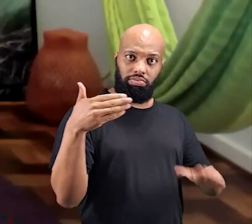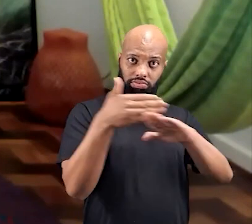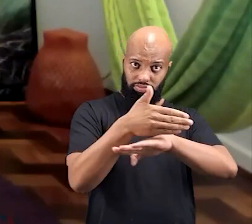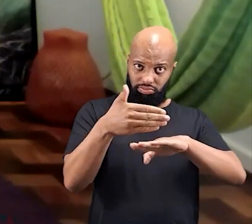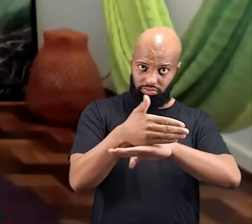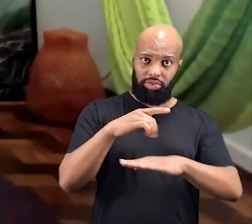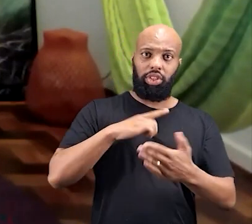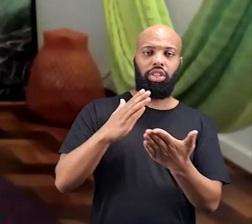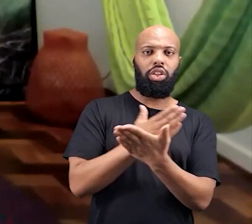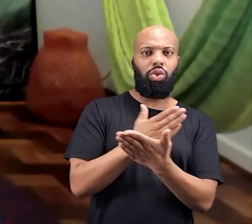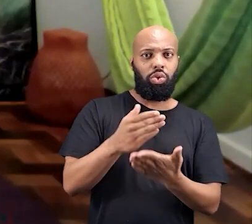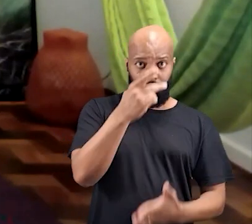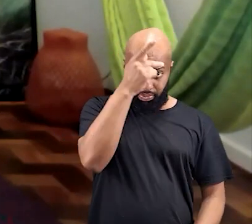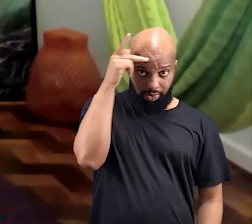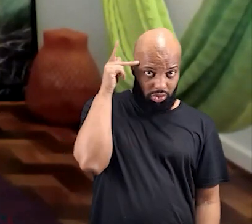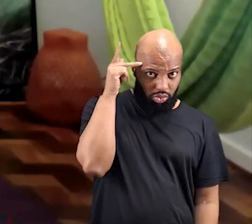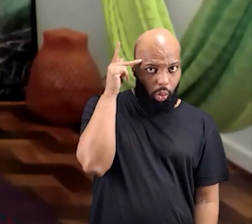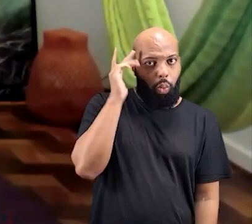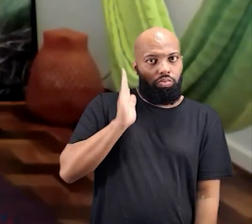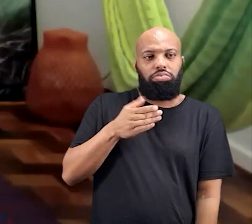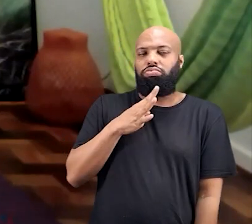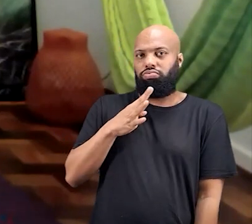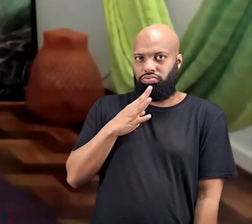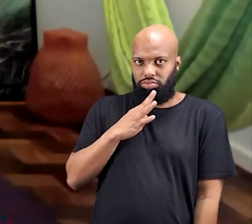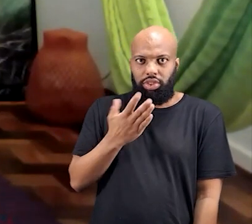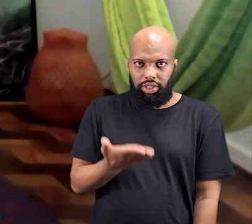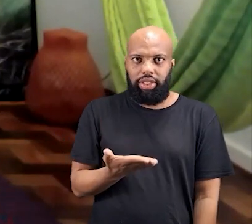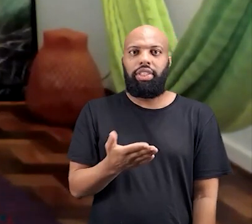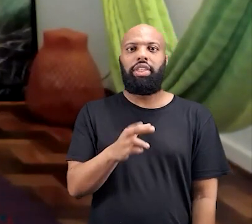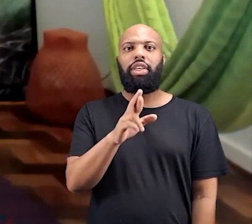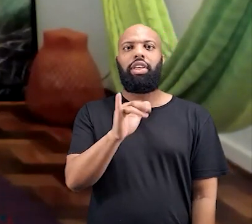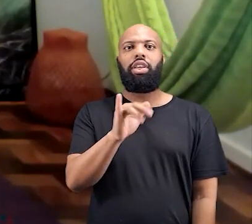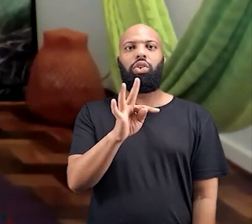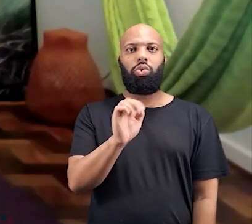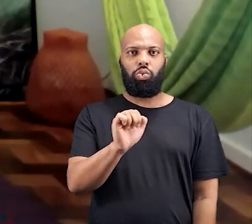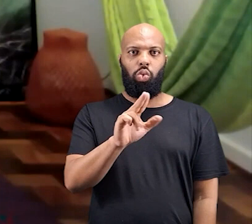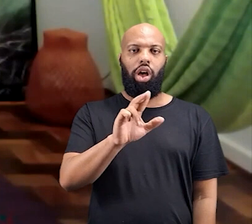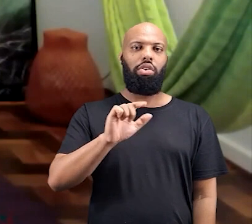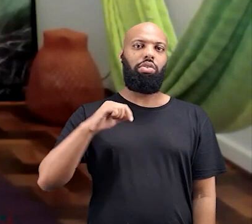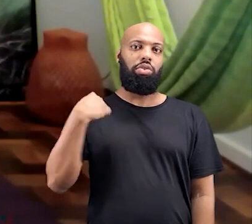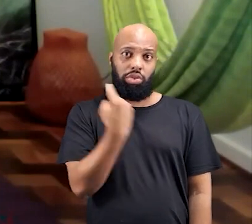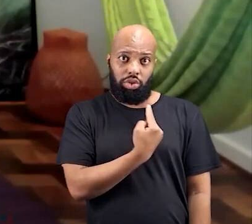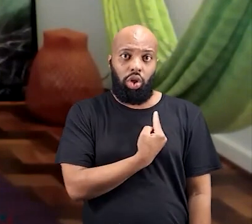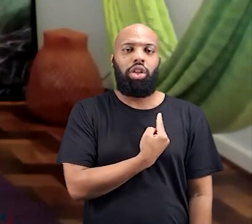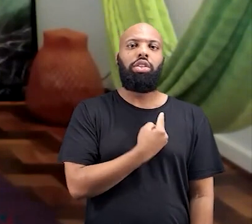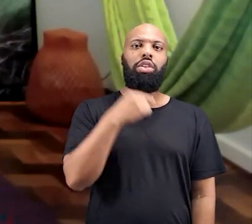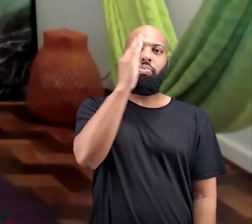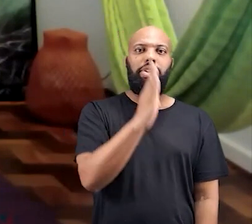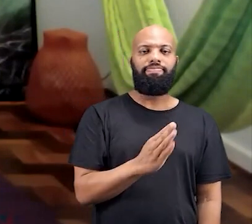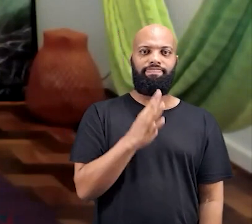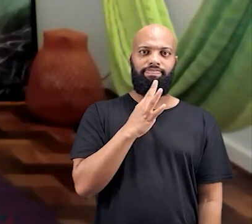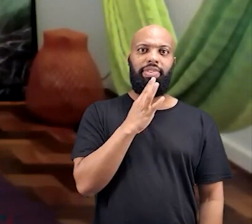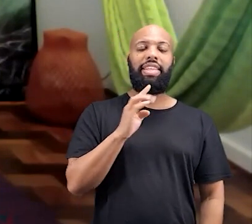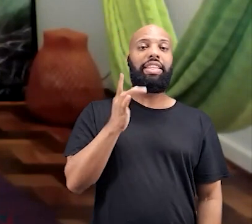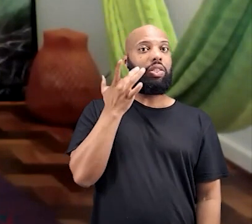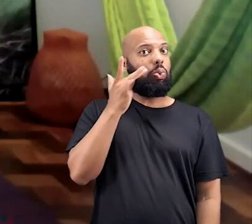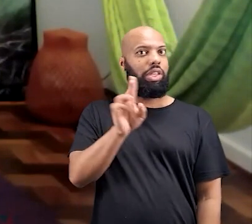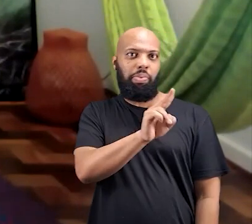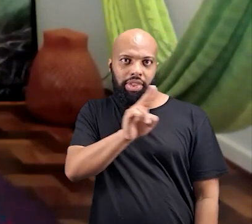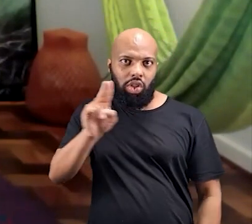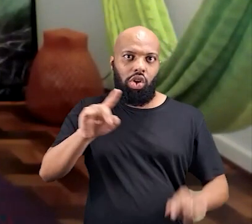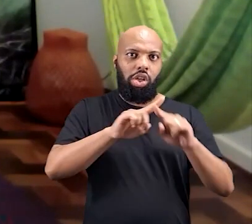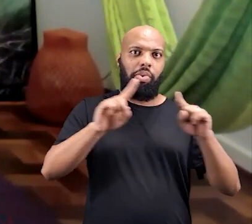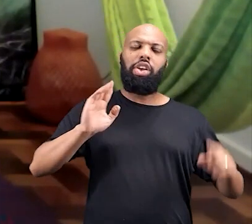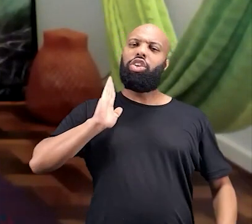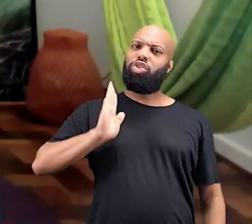Quarupus. Algumas pessoas, é um ritual que é conhecido, né? Por nós, brasileiros. E, às vezes,